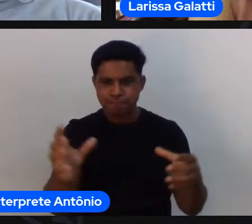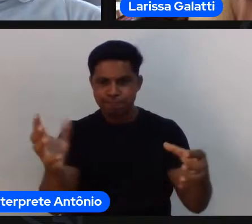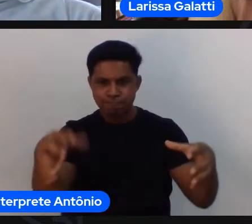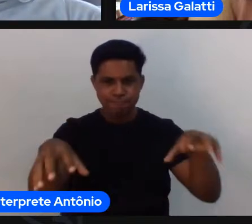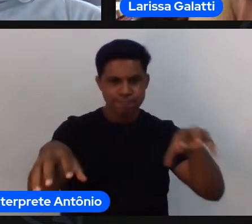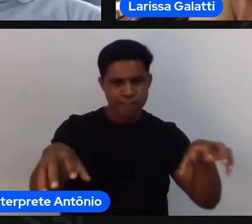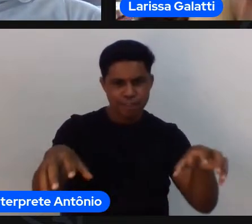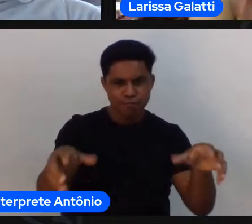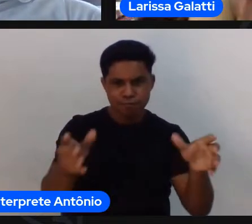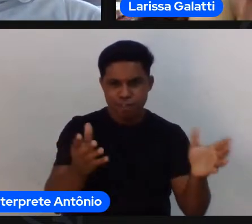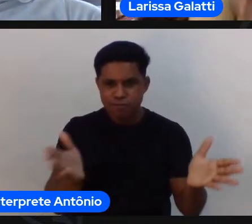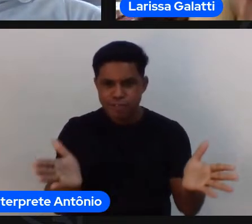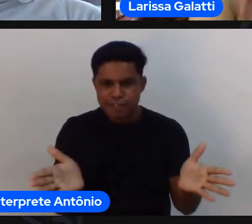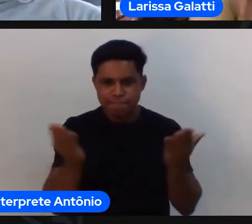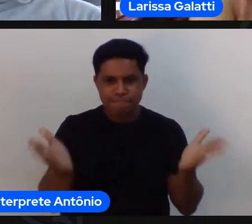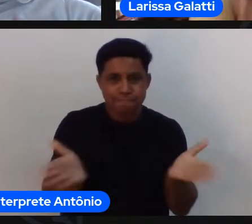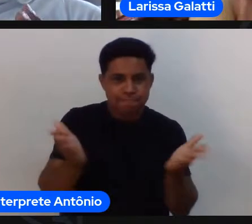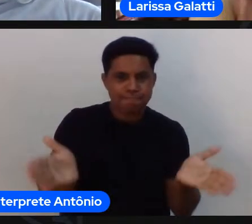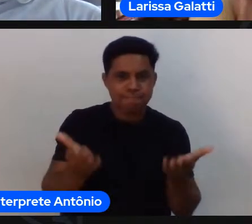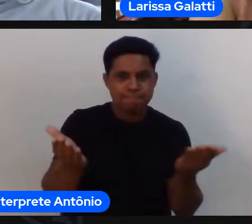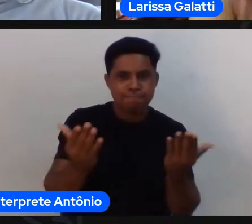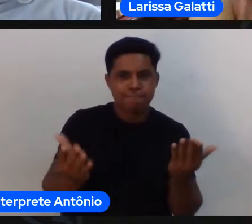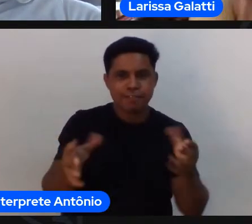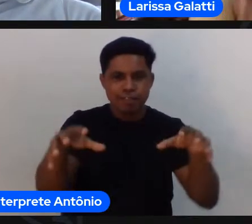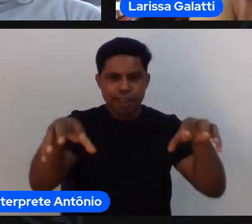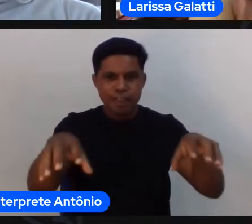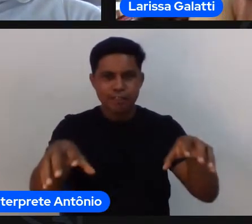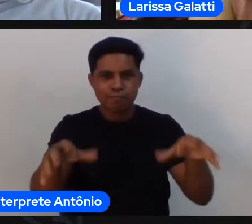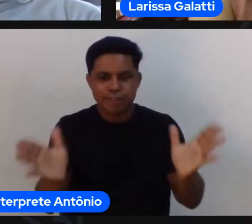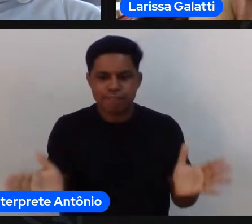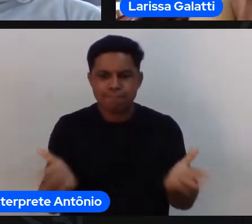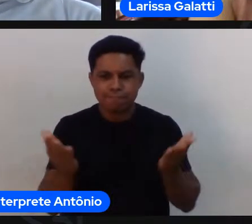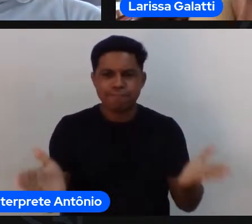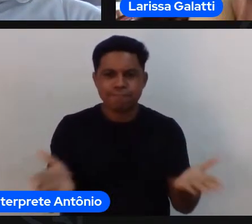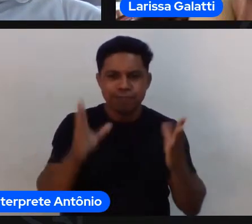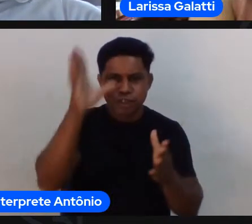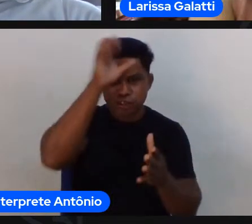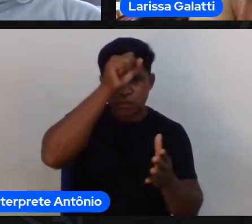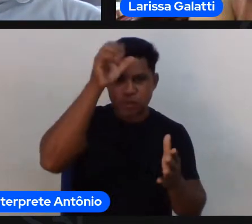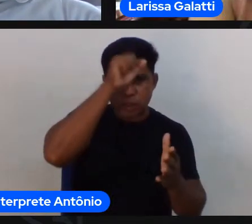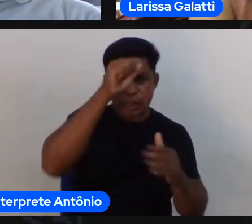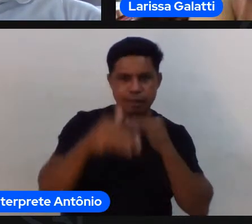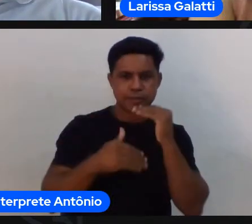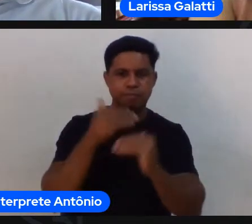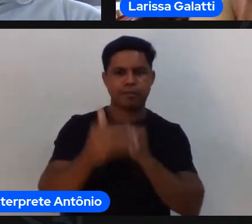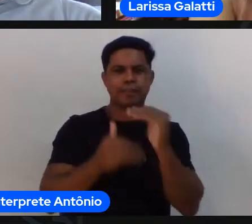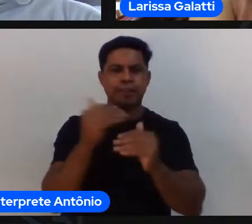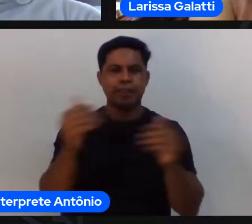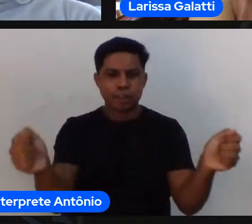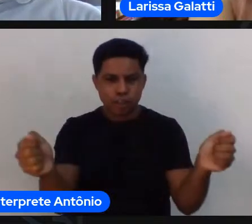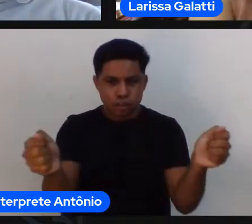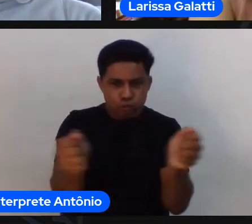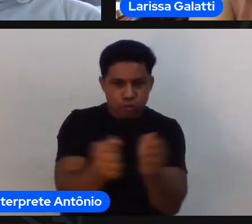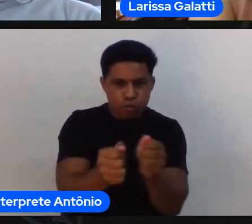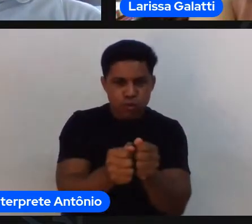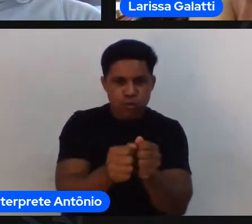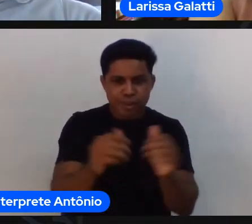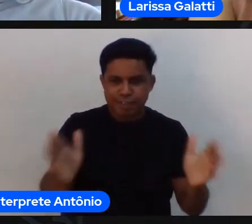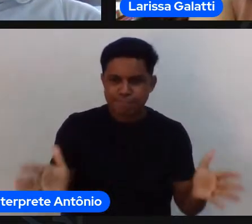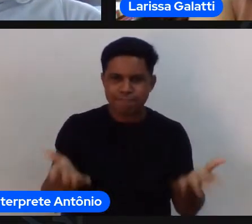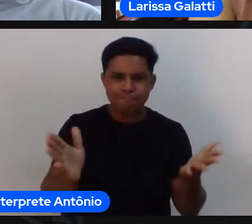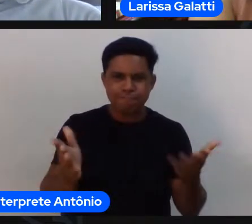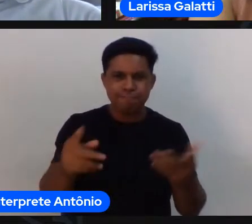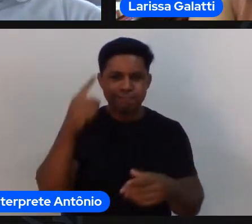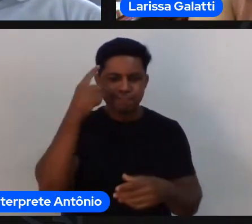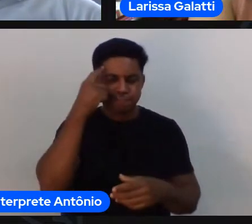aprendiz nem sempre é criança e jovem viu gente a gente adulto também pode aprender modalidades novas então vou estimular quem aprende a pensar